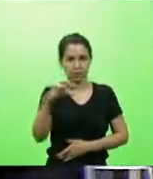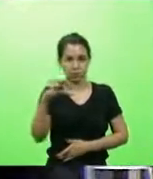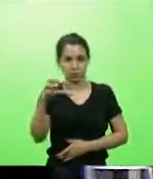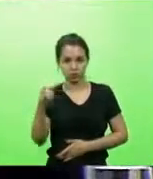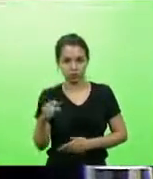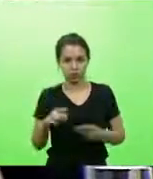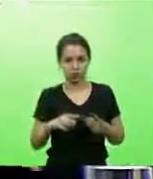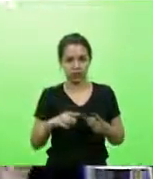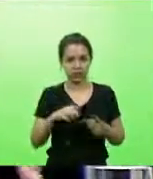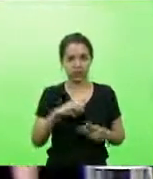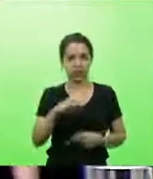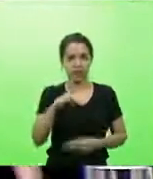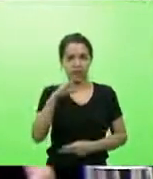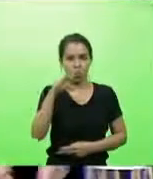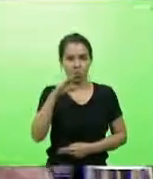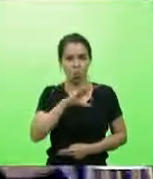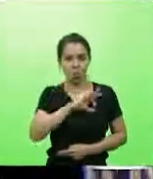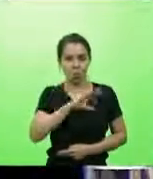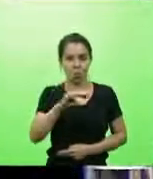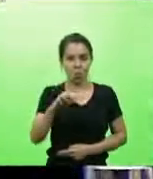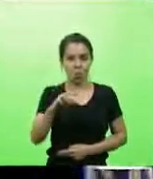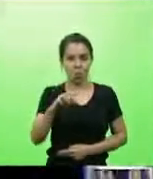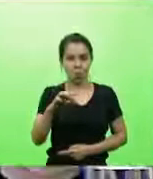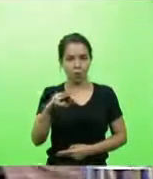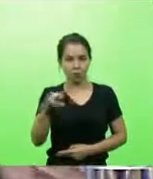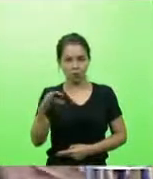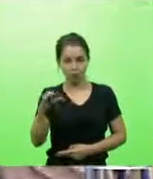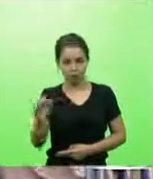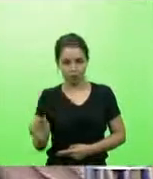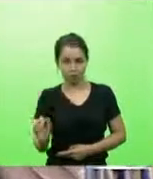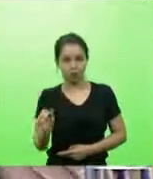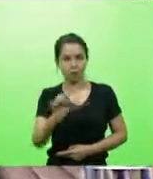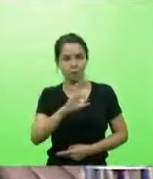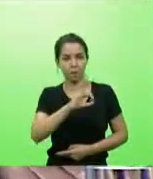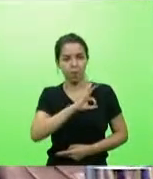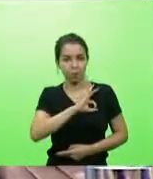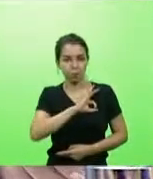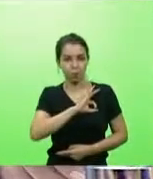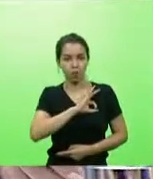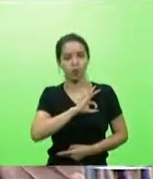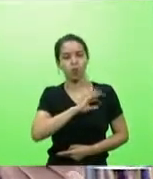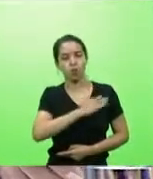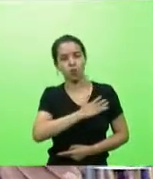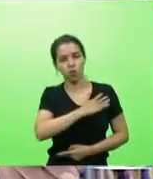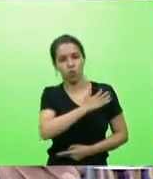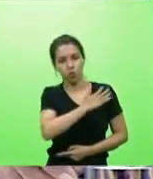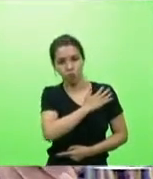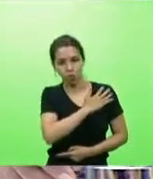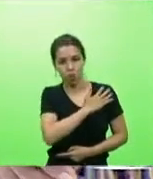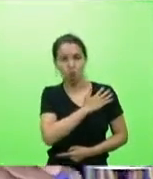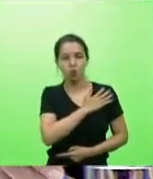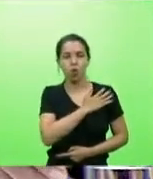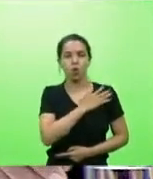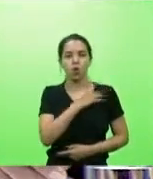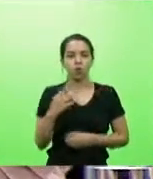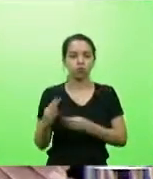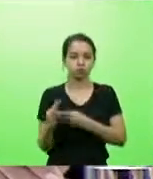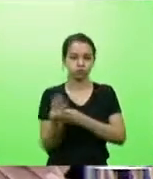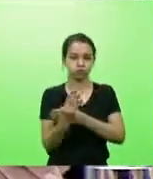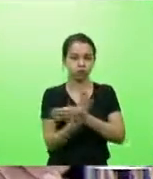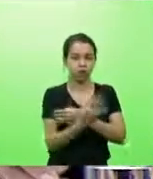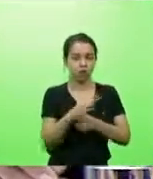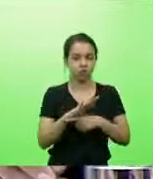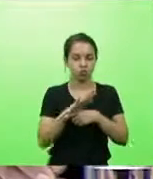Leal e os soldados Anela, da PM do município de Tubarão, pelo ato de bravura no salvamento de pessoa vítima de afogamento